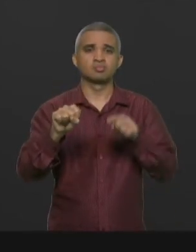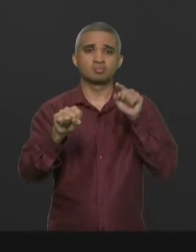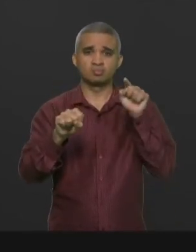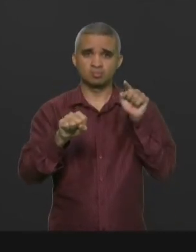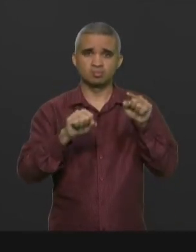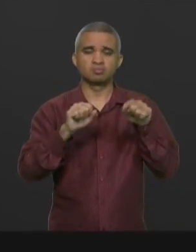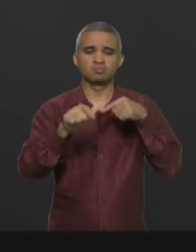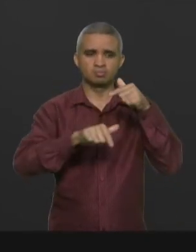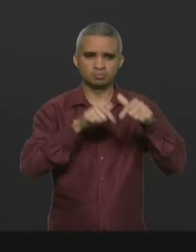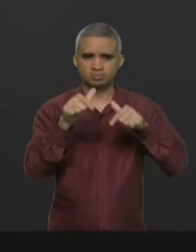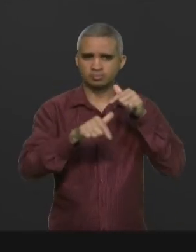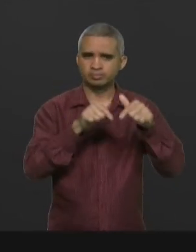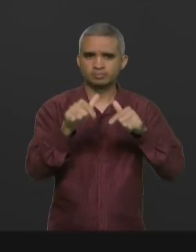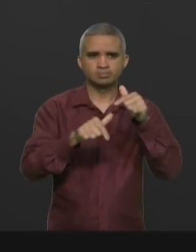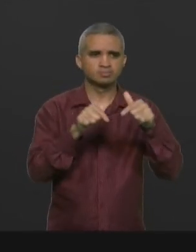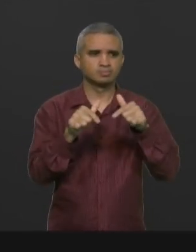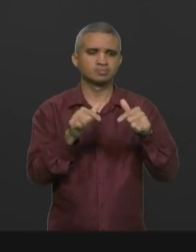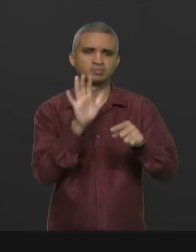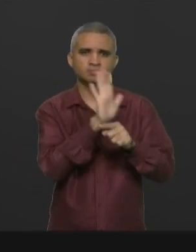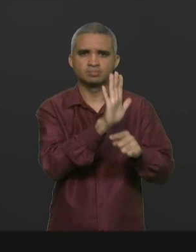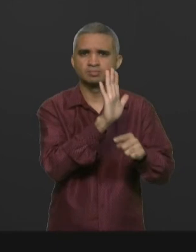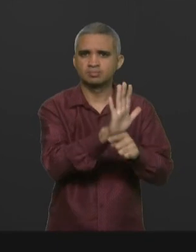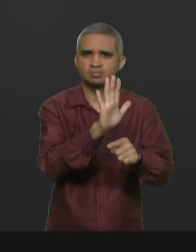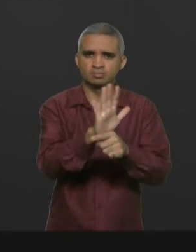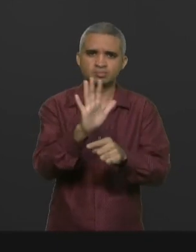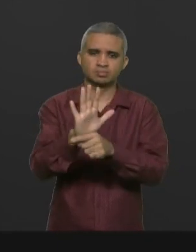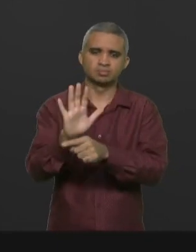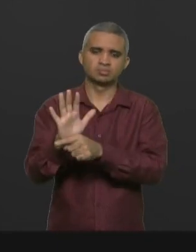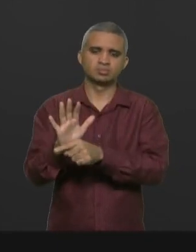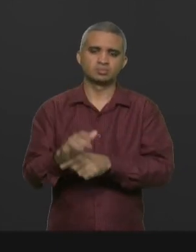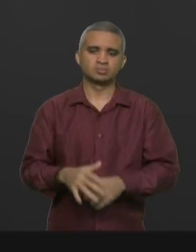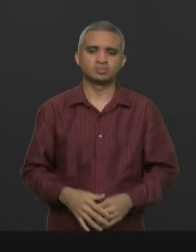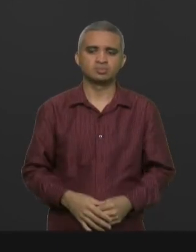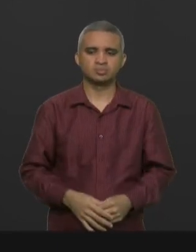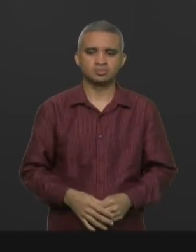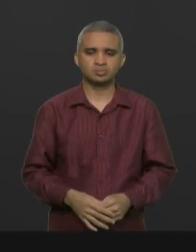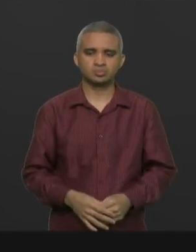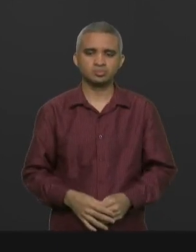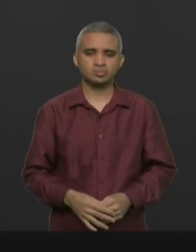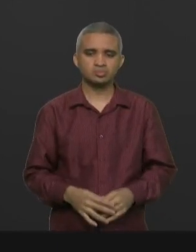necessário para contribuir no ZEA do nosso estado, então voto sim.